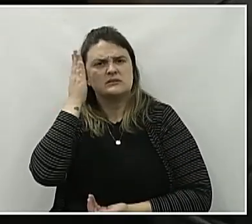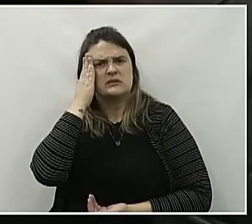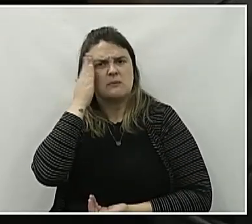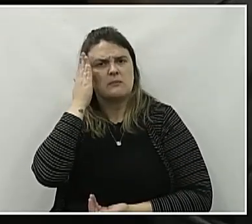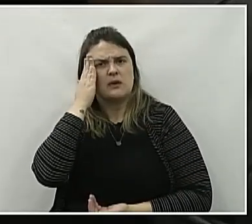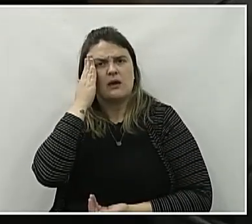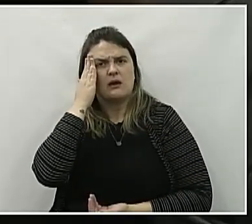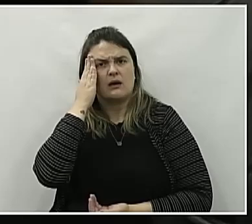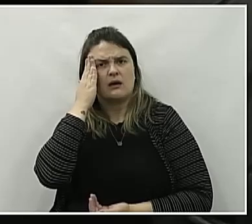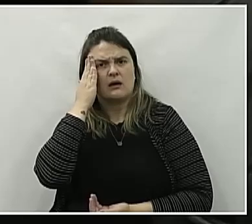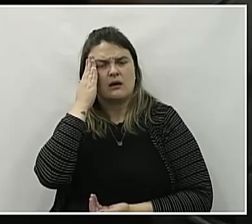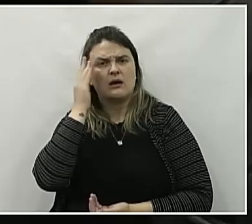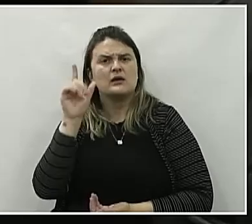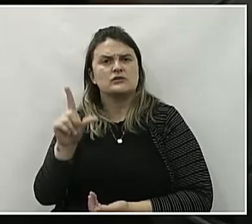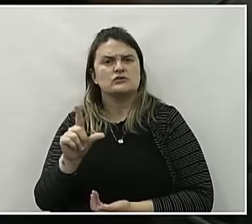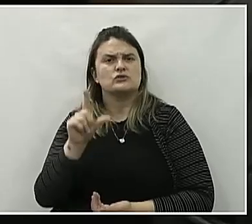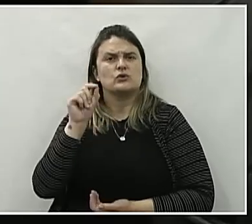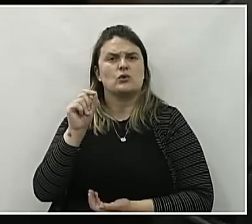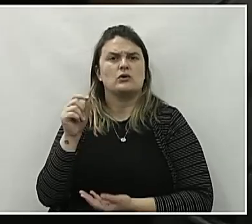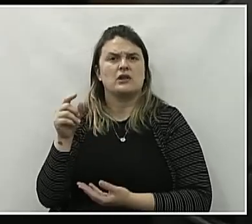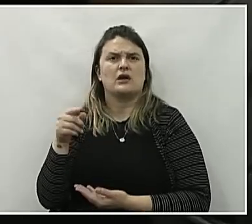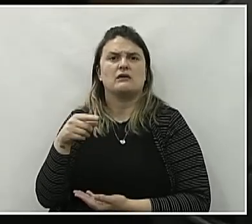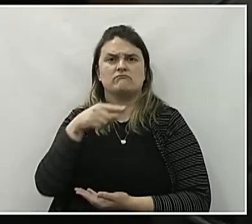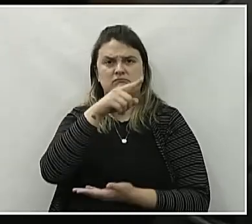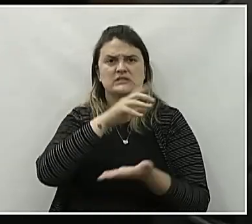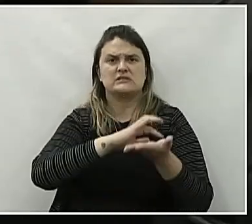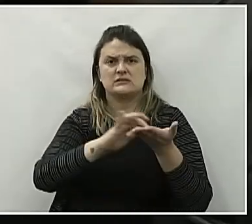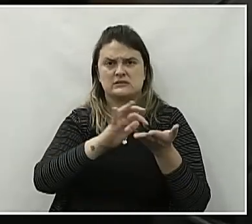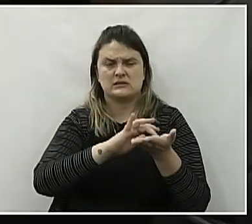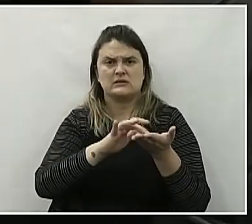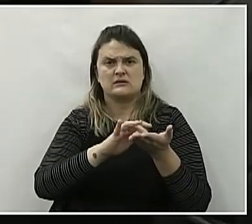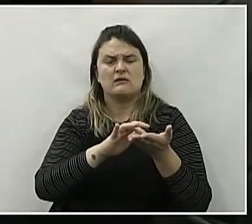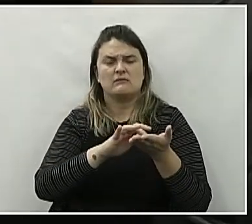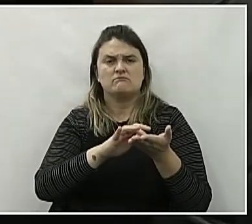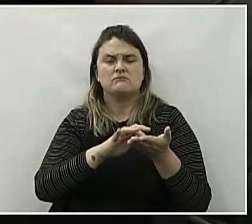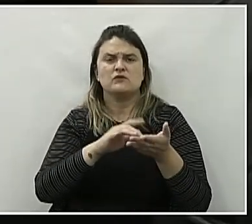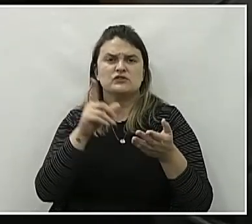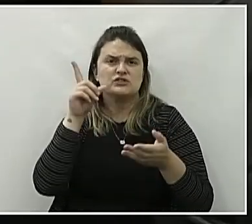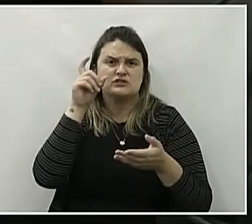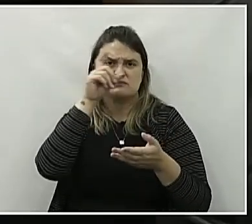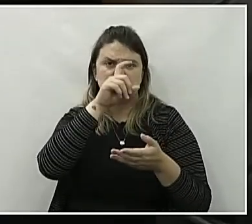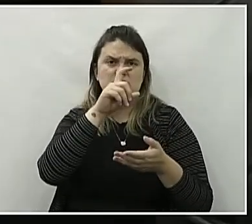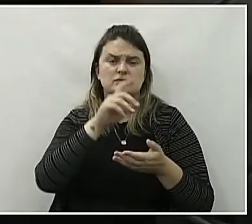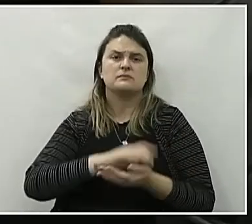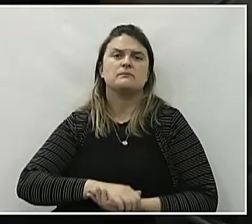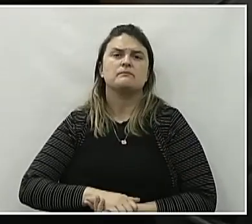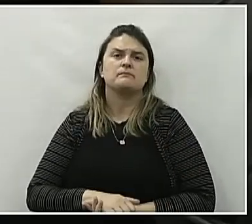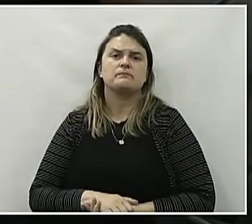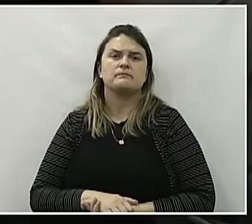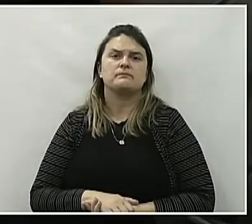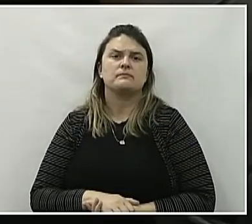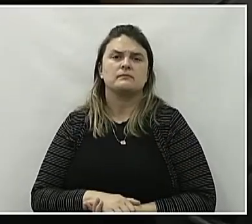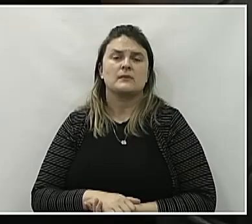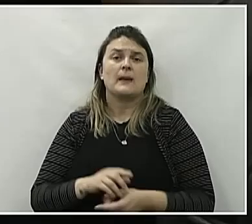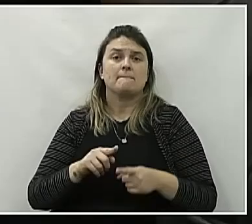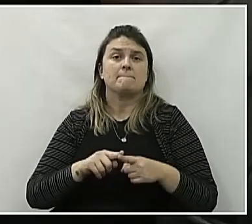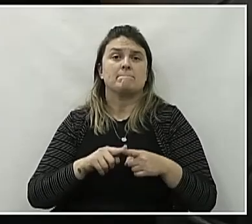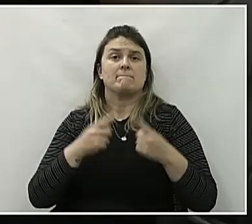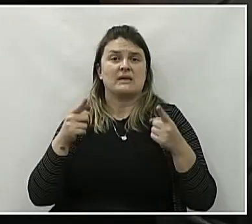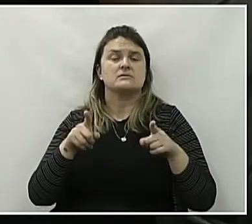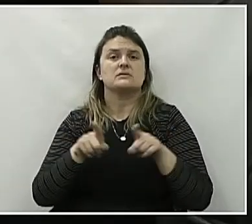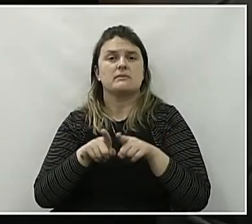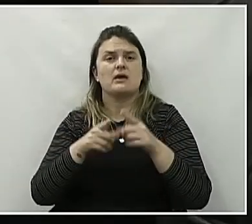decisão de ir para a Secretaria talvez me custasse a própria reeleição, mas também